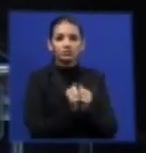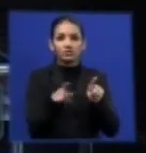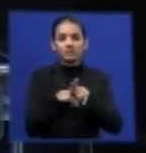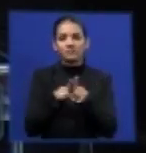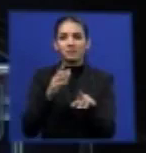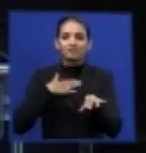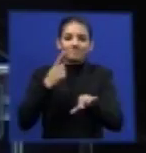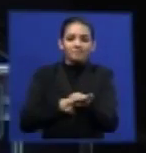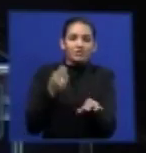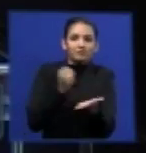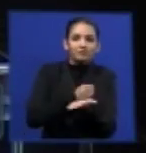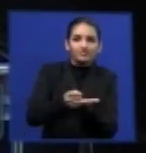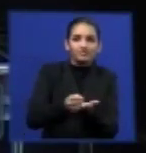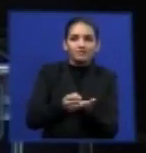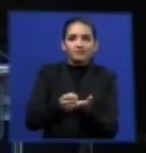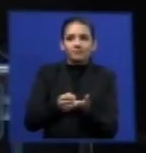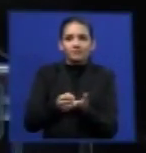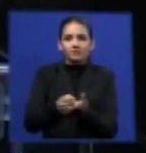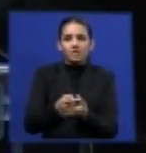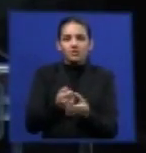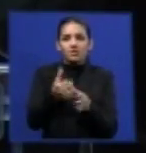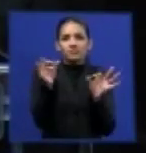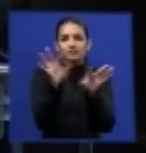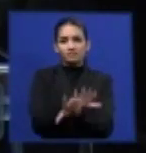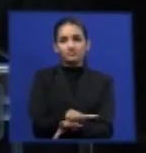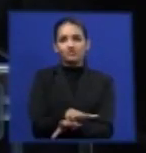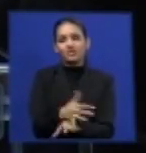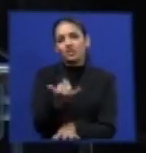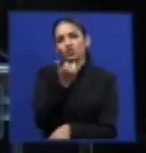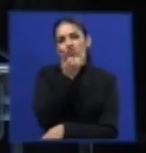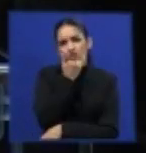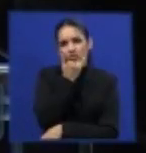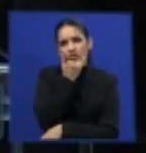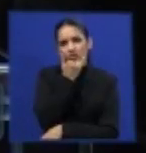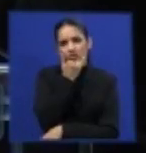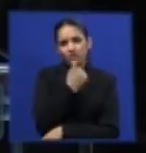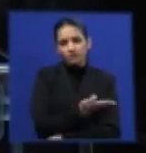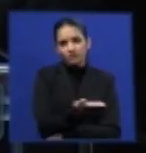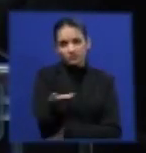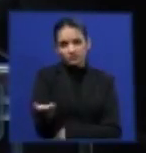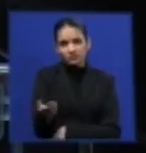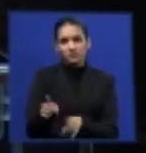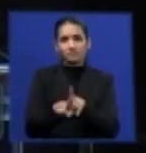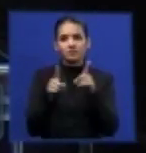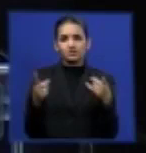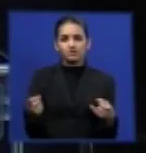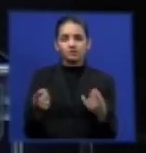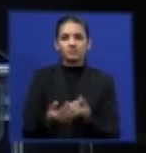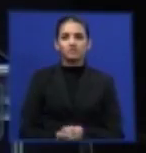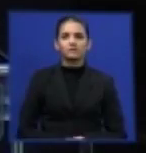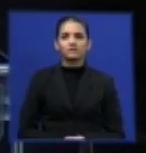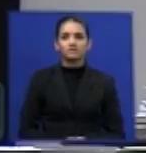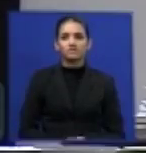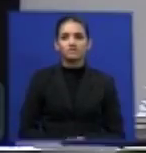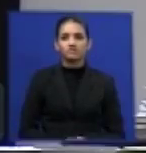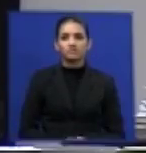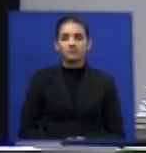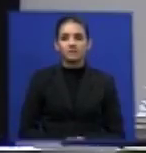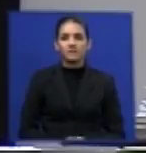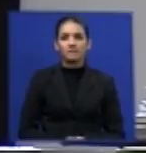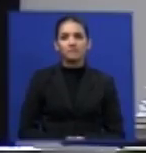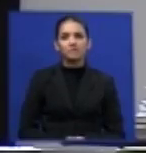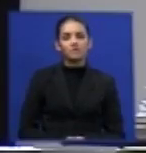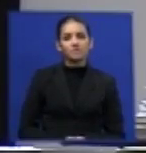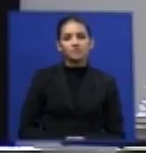tempo está se exaurindo. Eu peço desculpas à vossa excelência, mas eu tenho a benesse